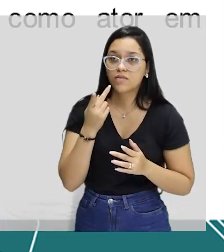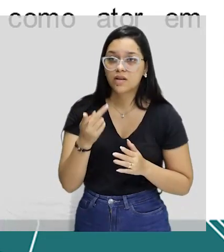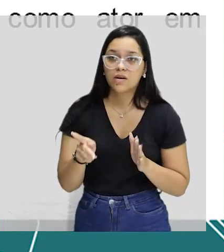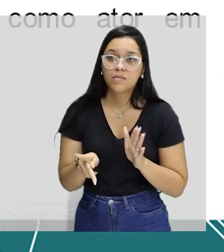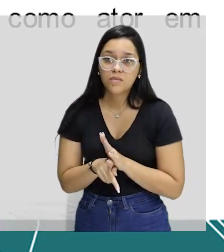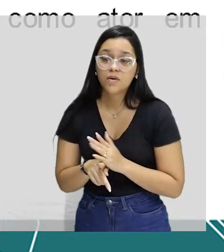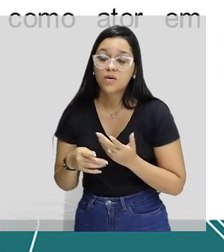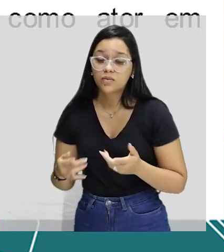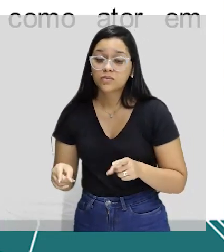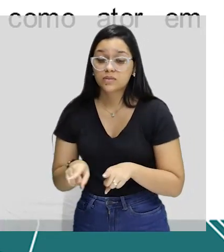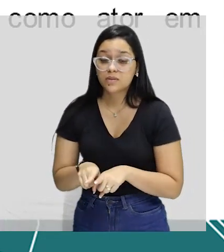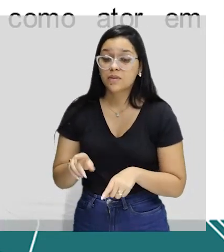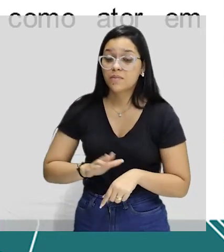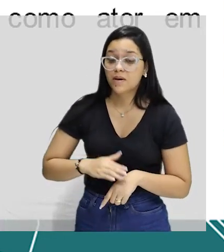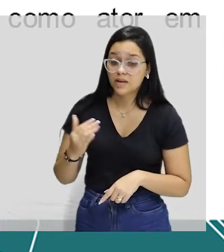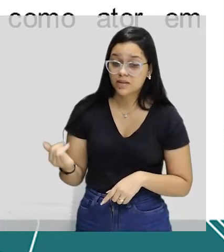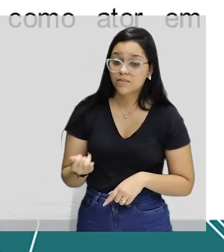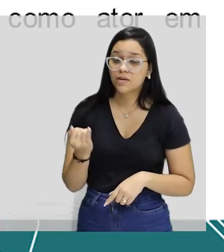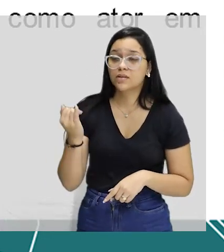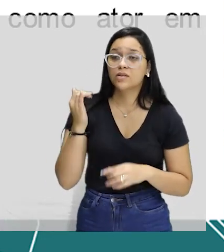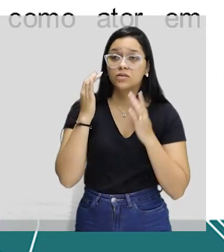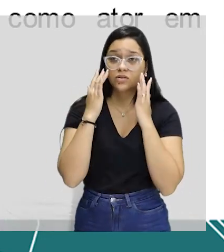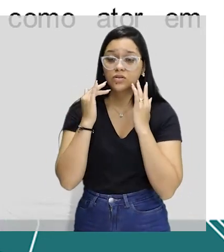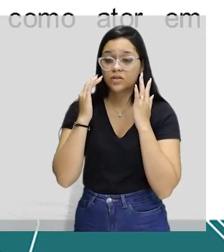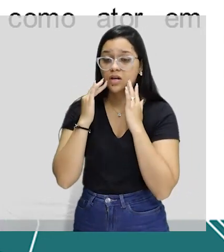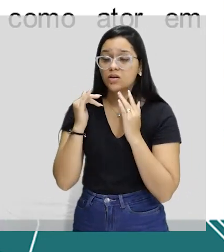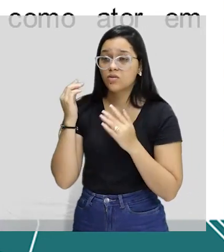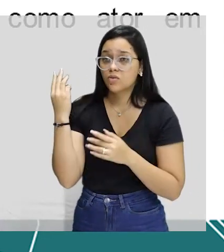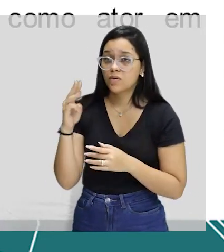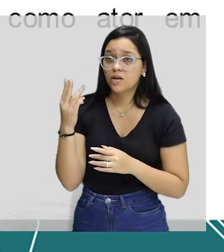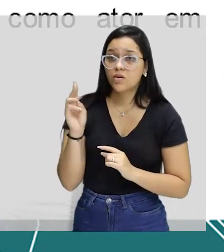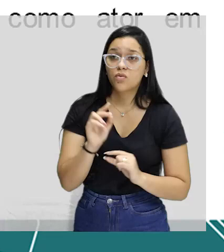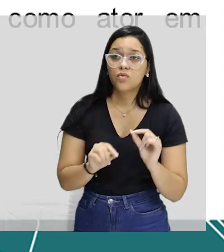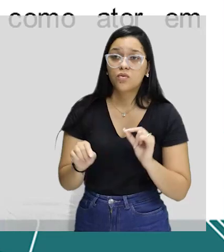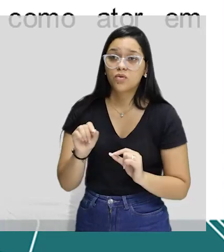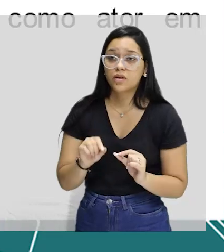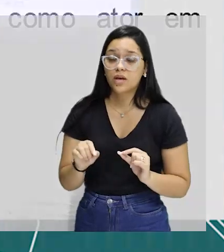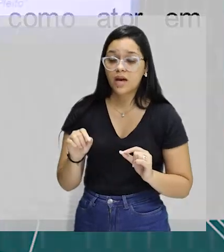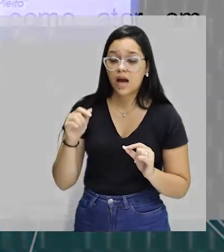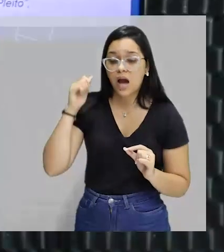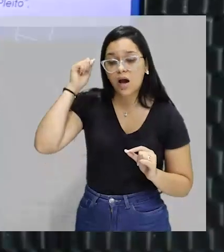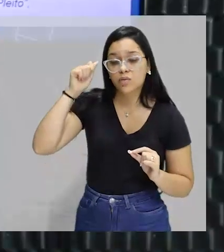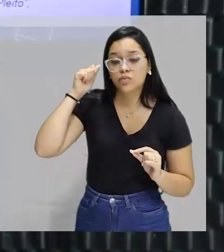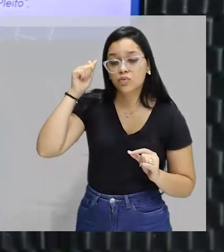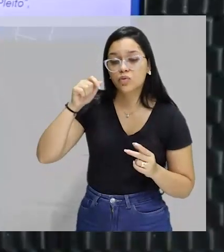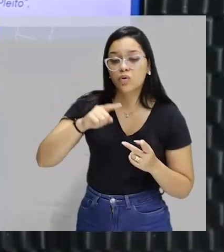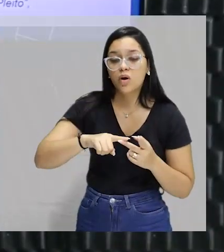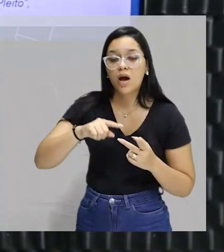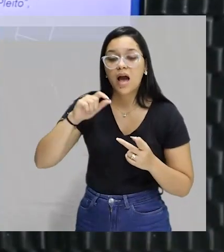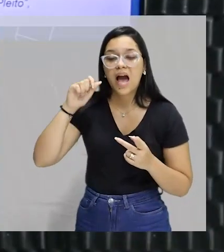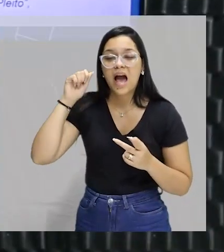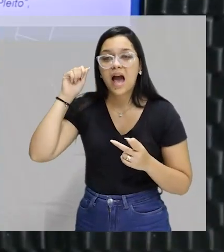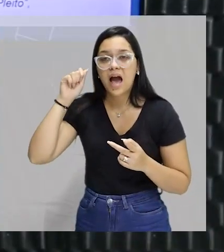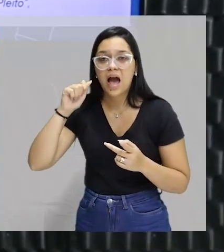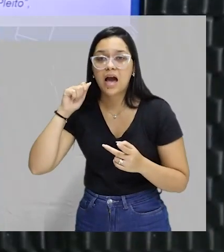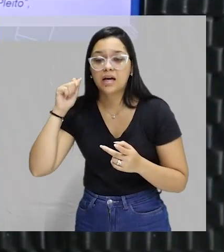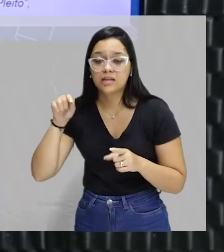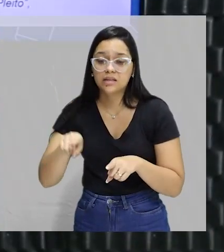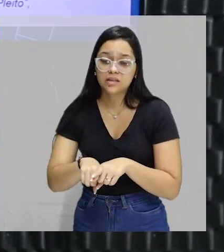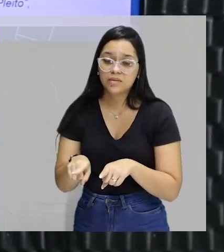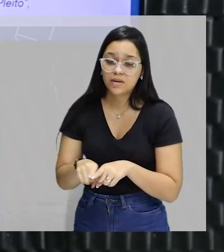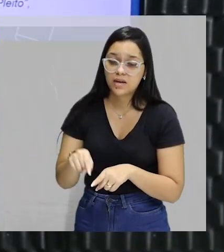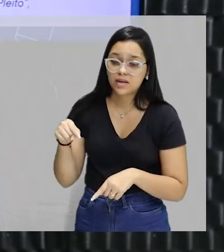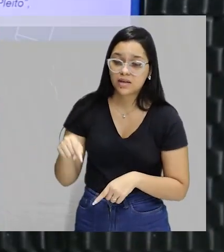uma das figuras mais importantes do teatro maranhense, que foi autor, ator e produtor de